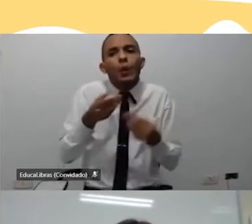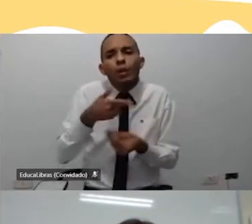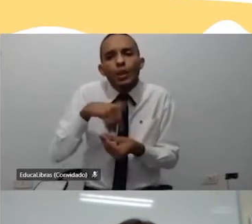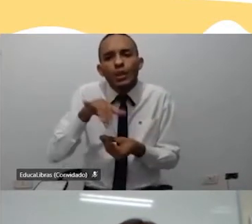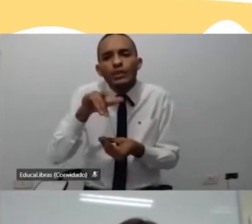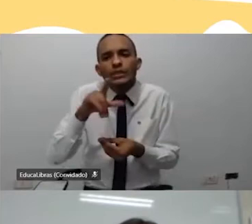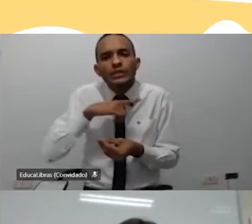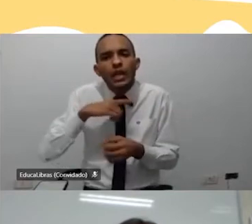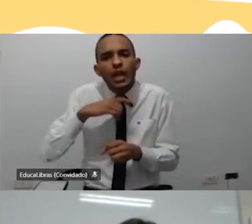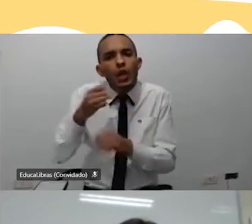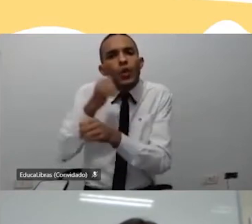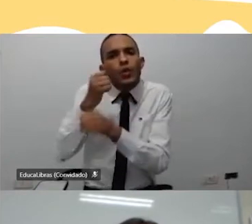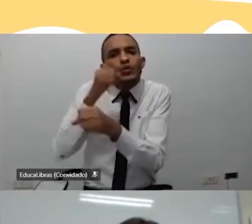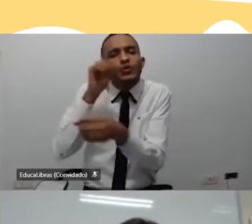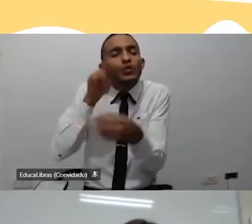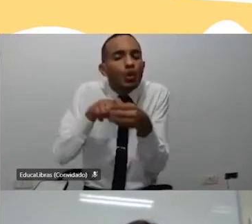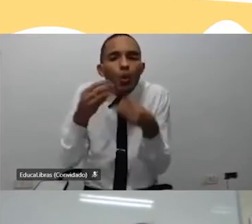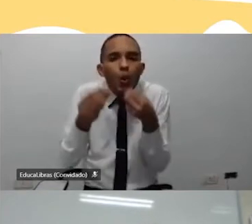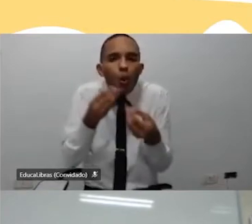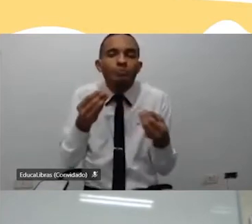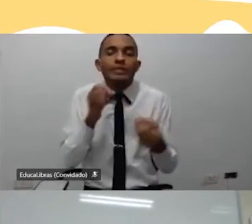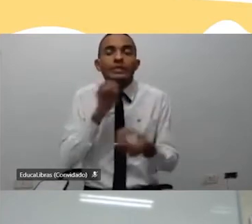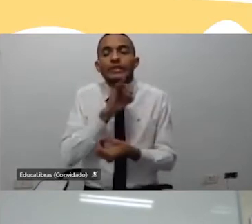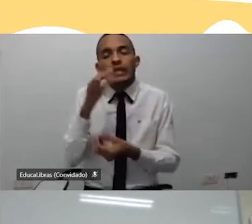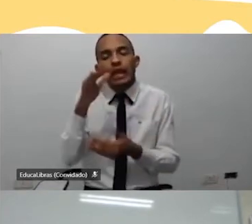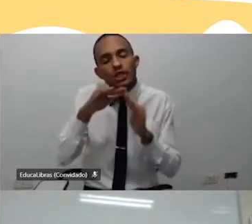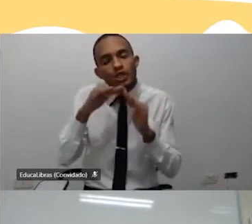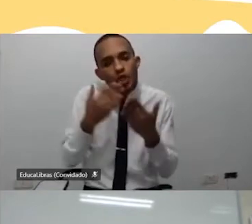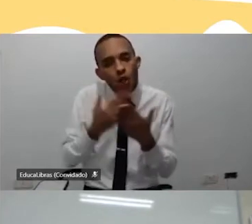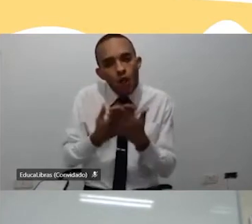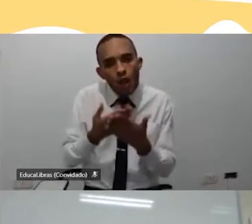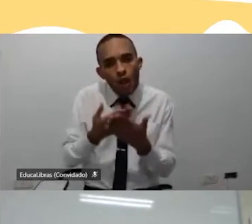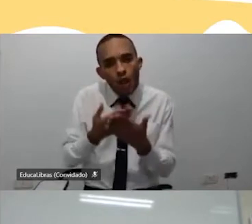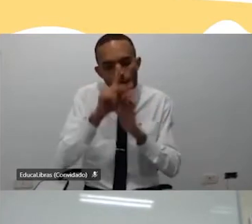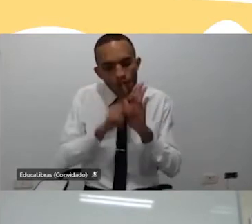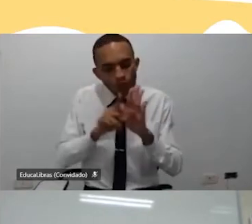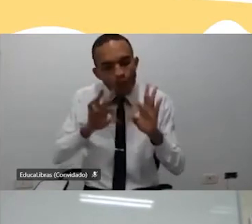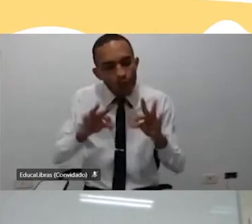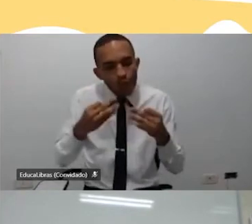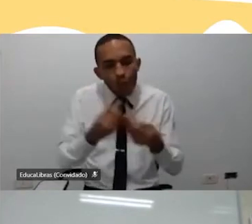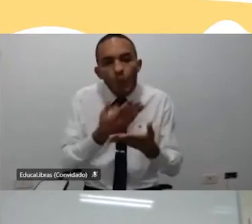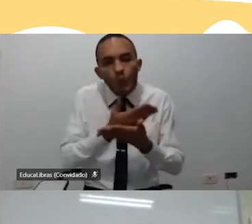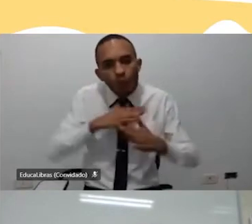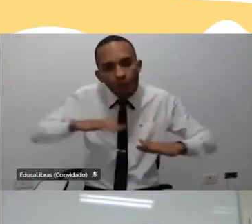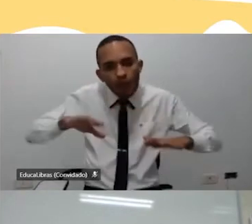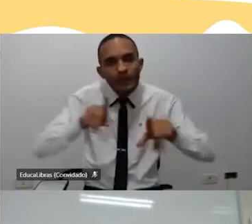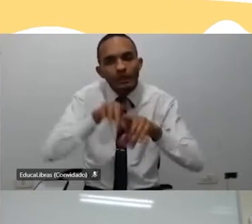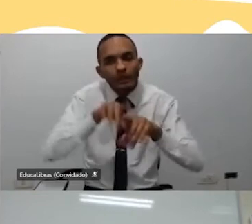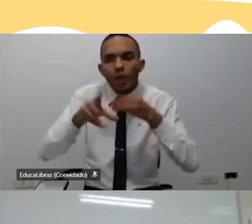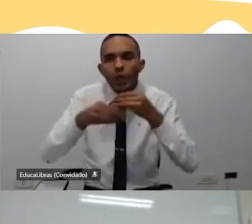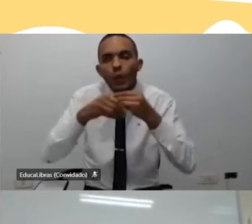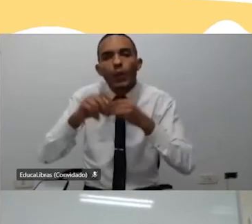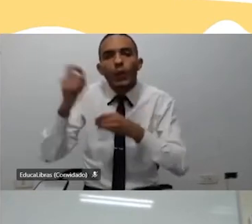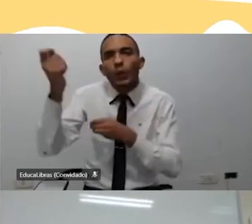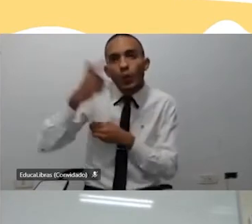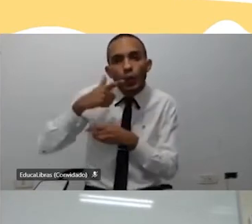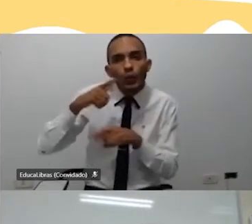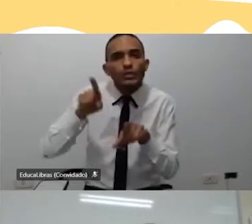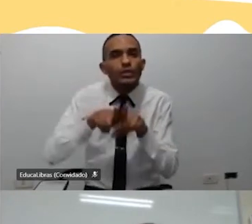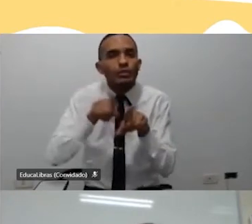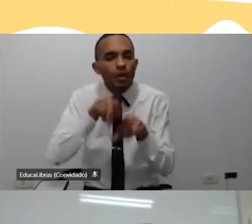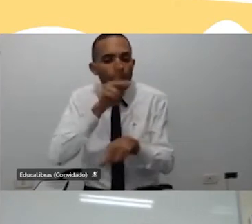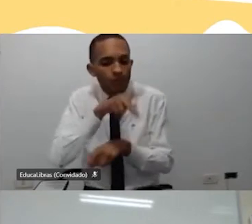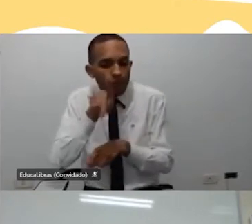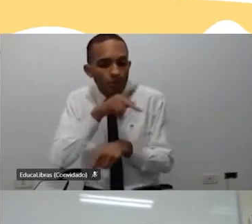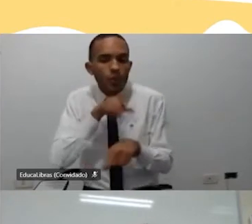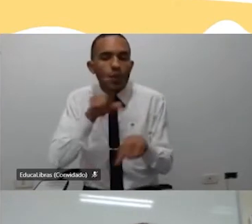tem construído esse retorno? Se a escola não for um projeto de todos e aí inclui alunos, inclui os professores, a